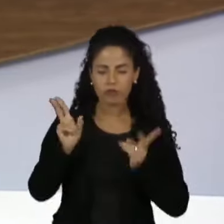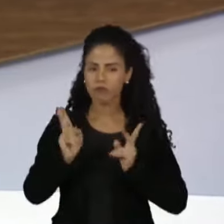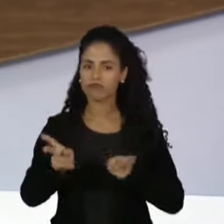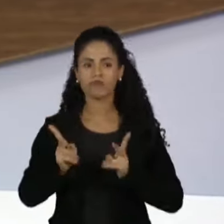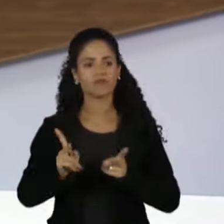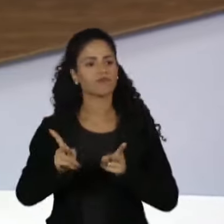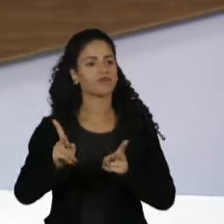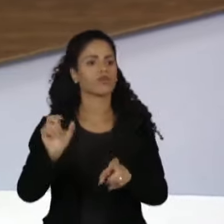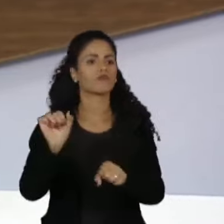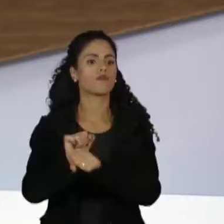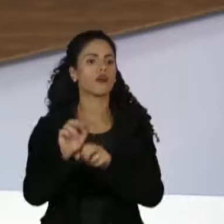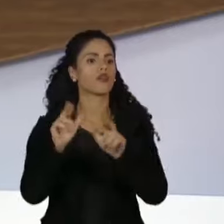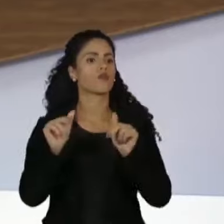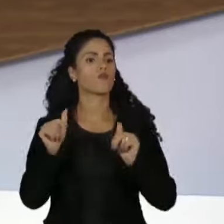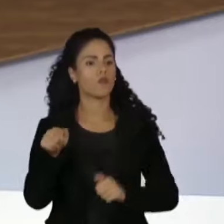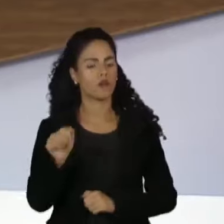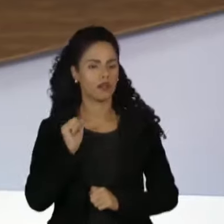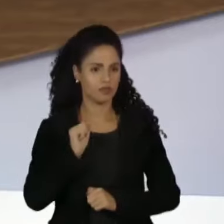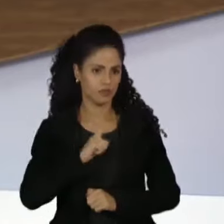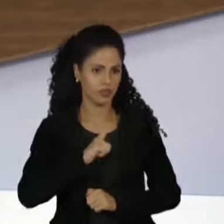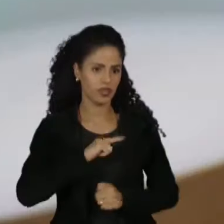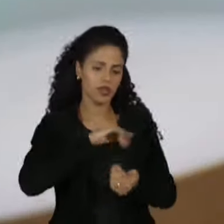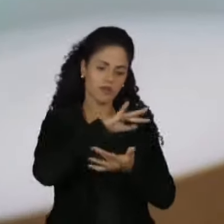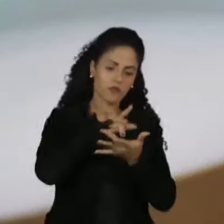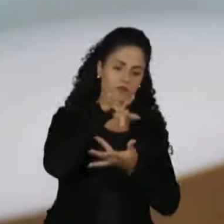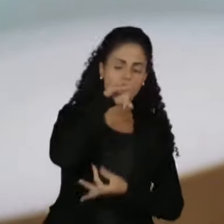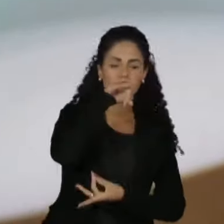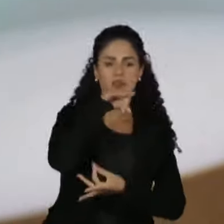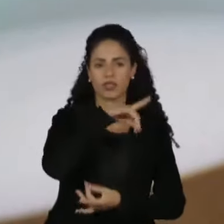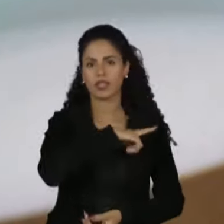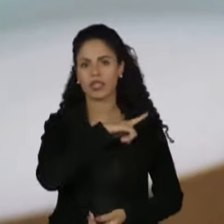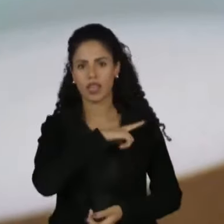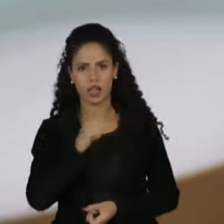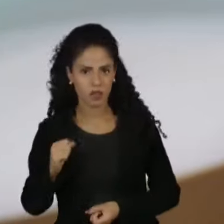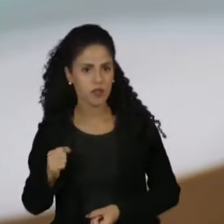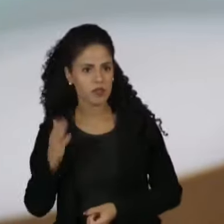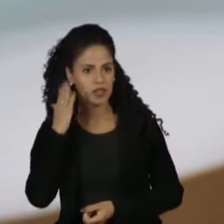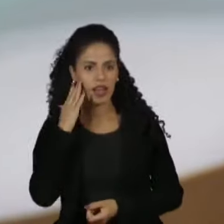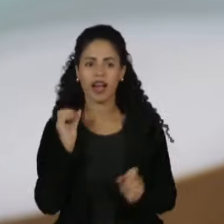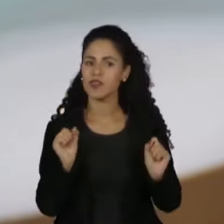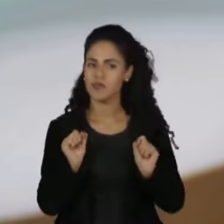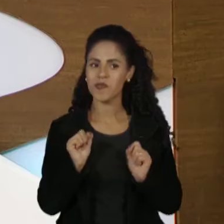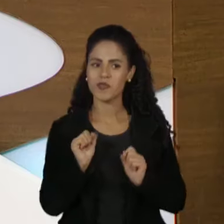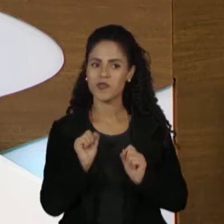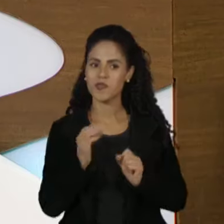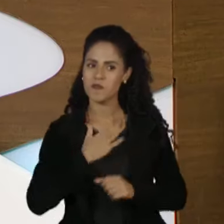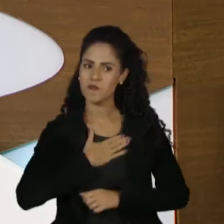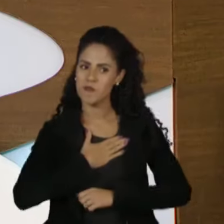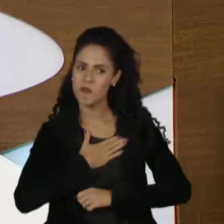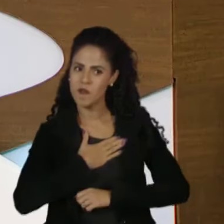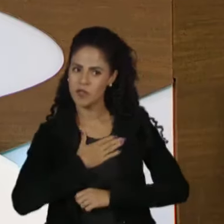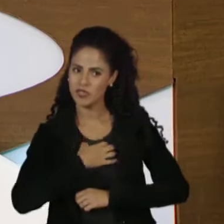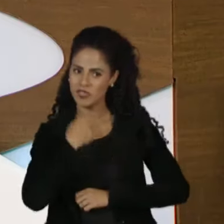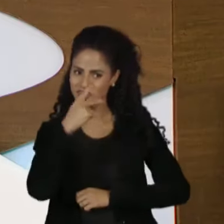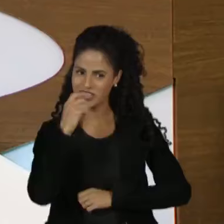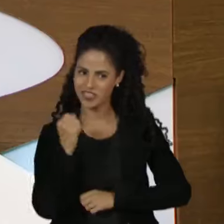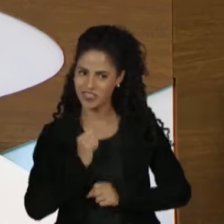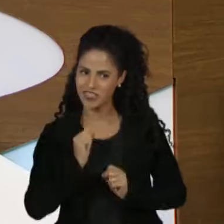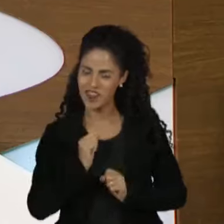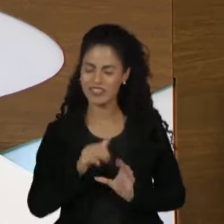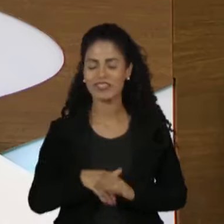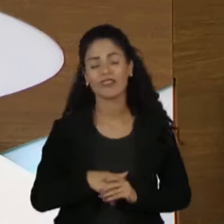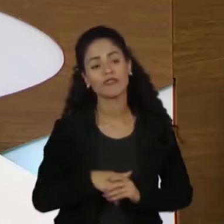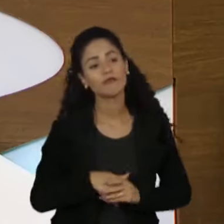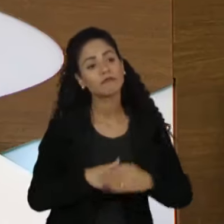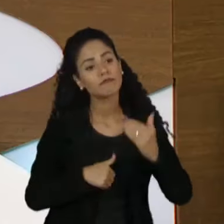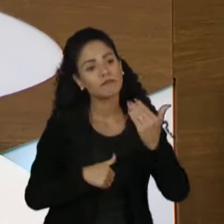algo que existe até antes da própria democracia, uma coisa meio Tom Pisciniana, adoro, e eu acho que a gente tem que,